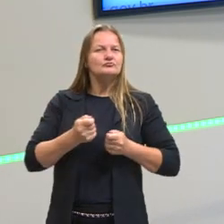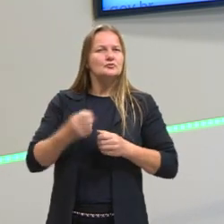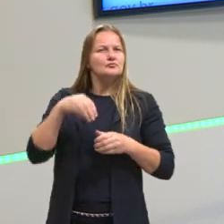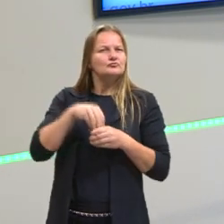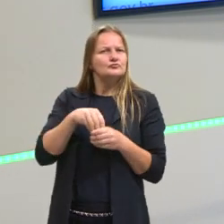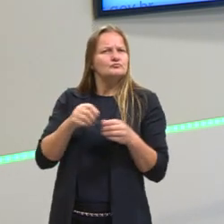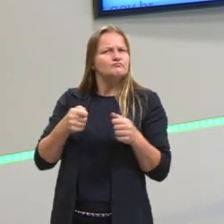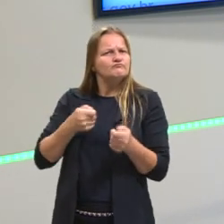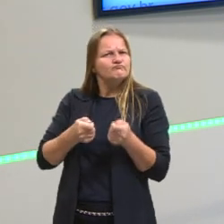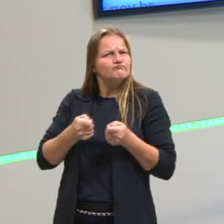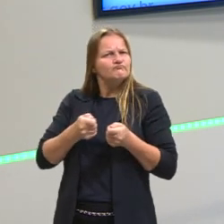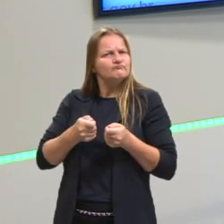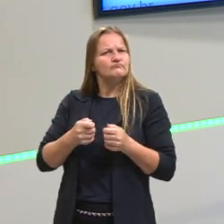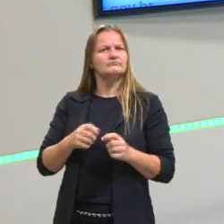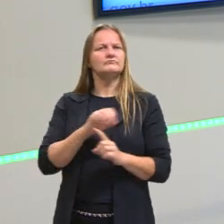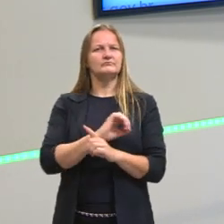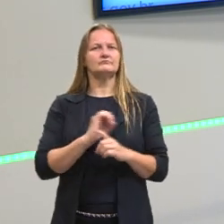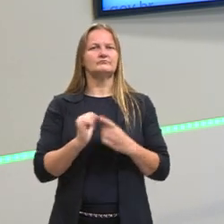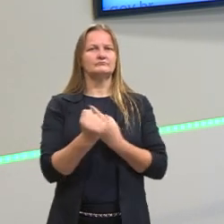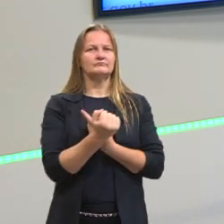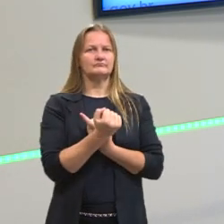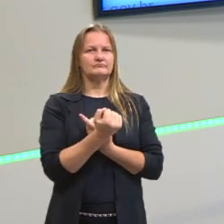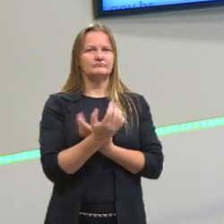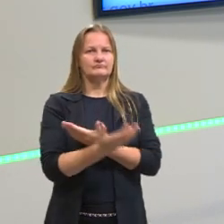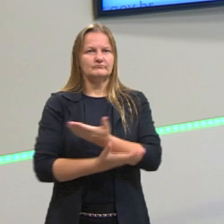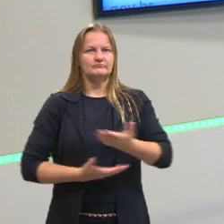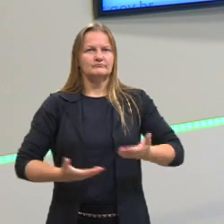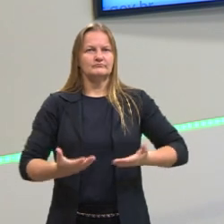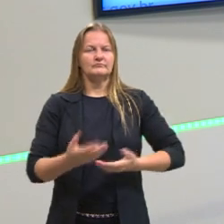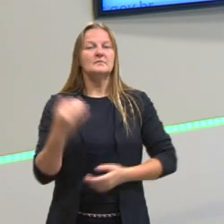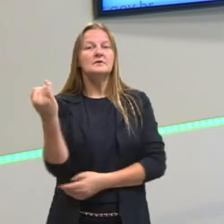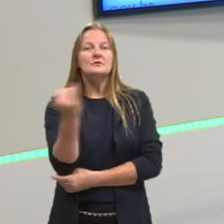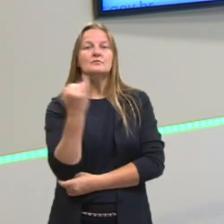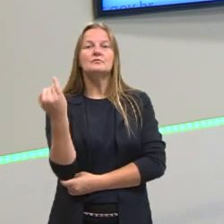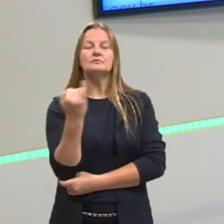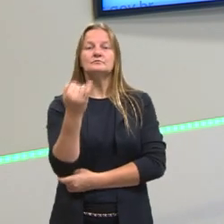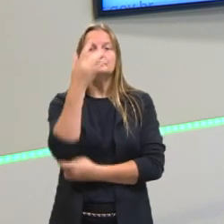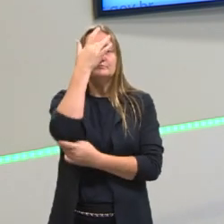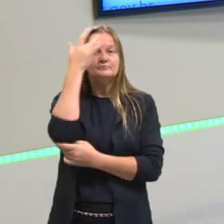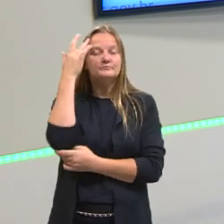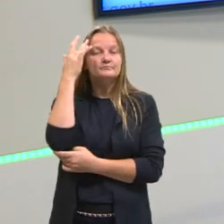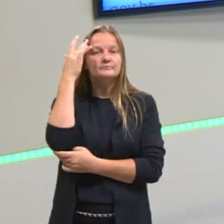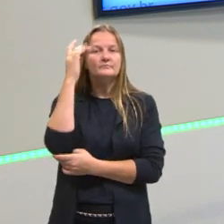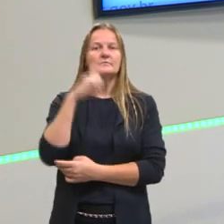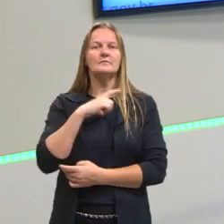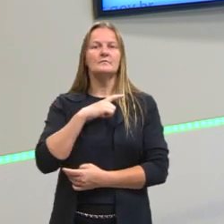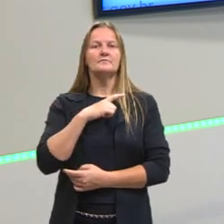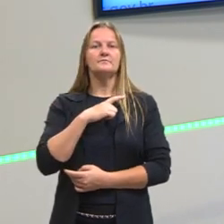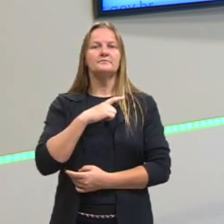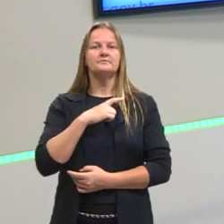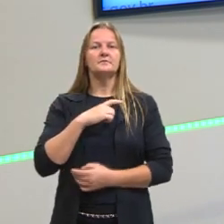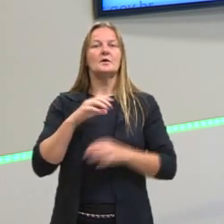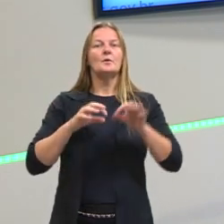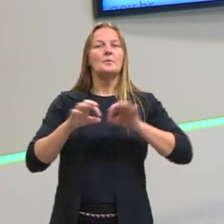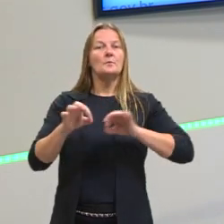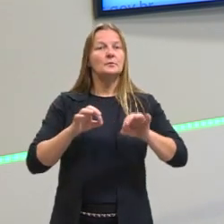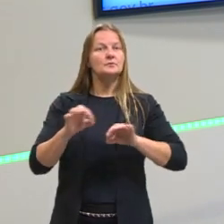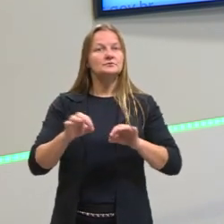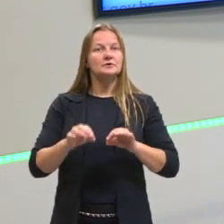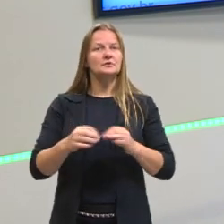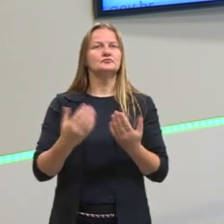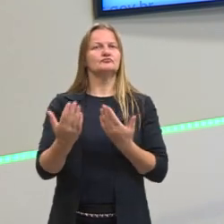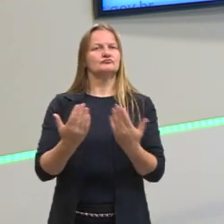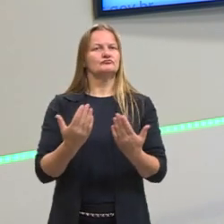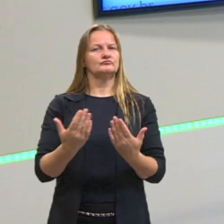dessa socialização. E olha só, então é importante que as pessoas tenham projetos semelhantes,